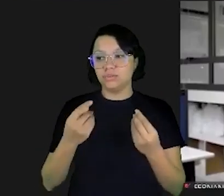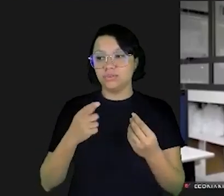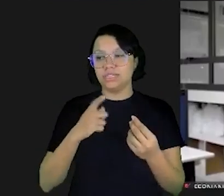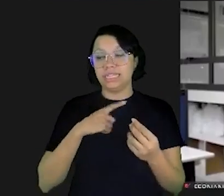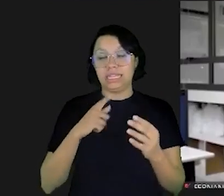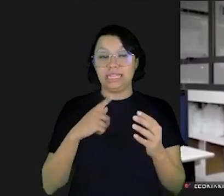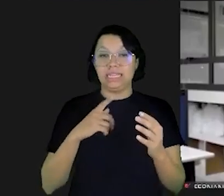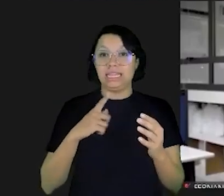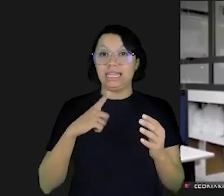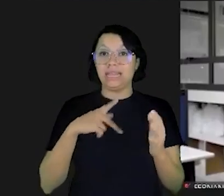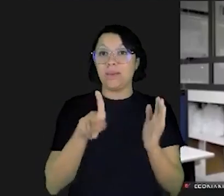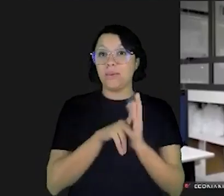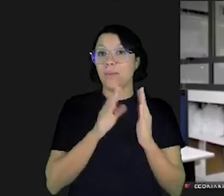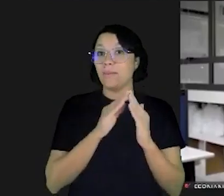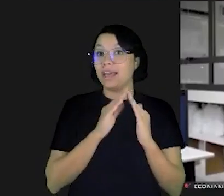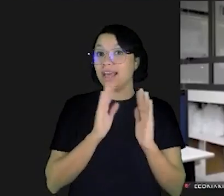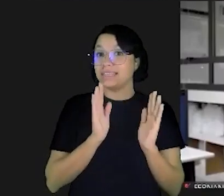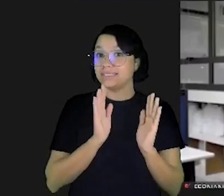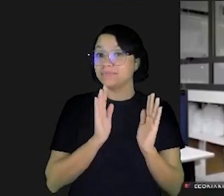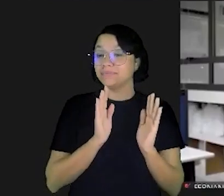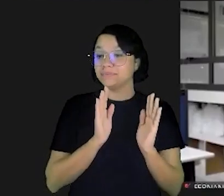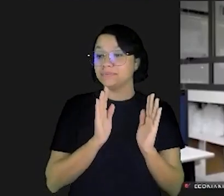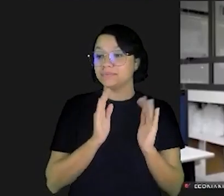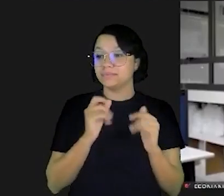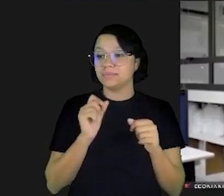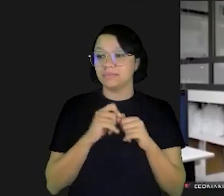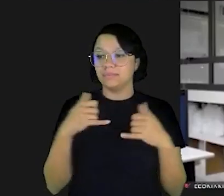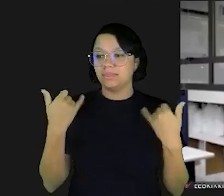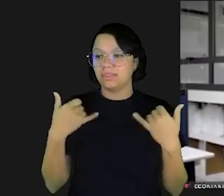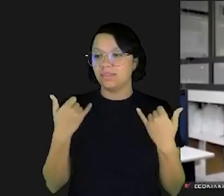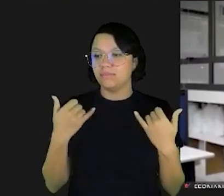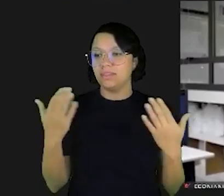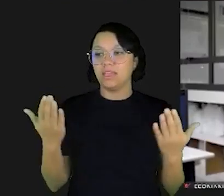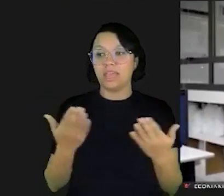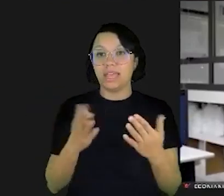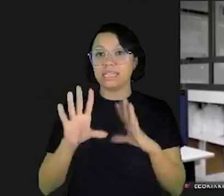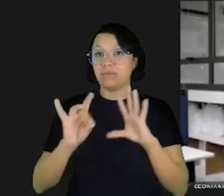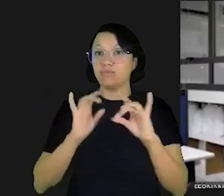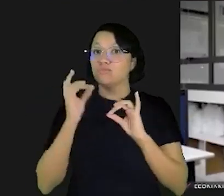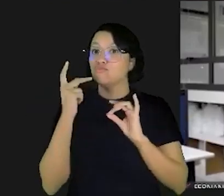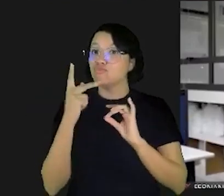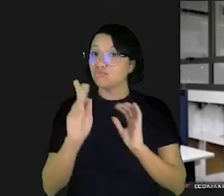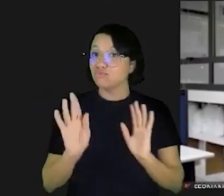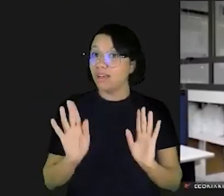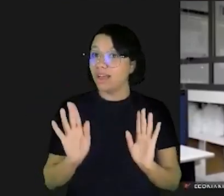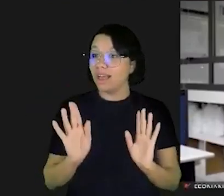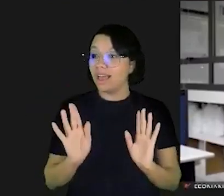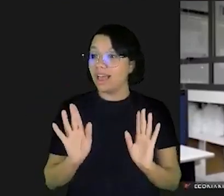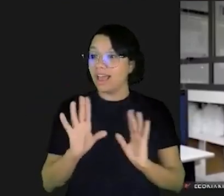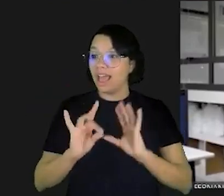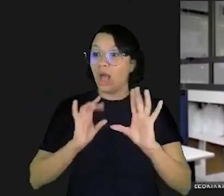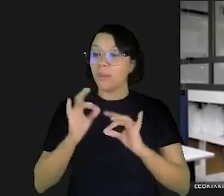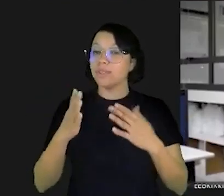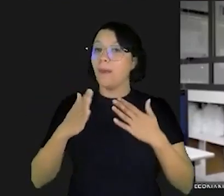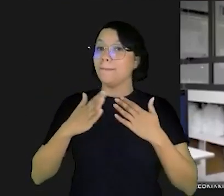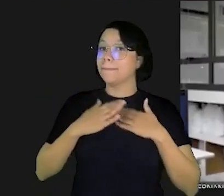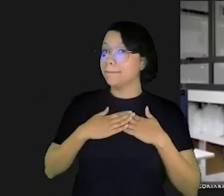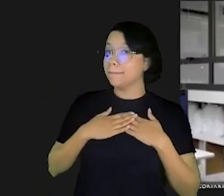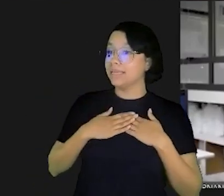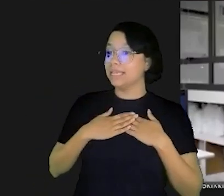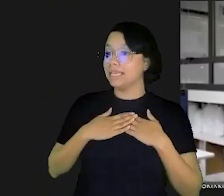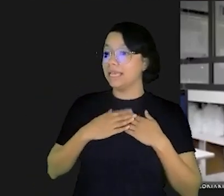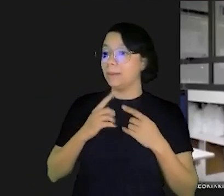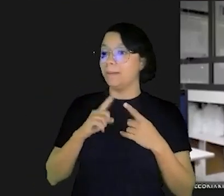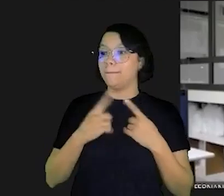doutora eu também gosto muito de ter minha casa e fazer as respostas pois é mas olha Mariana esta é uma opção sua e é uma